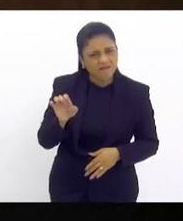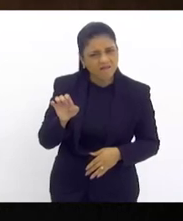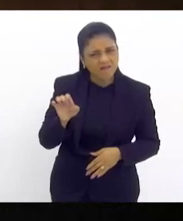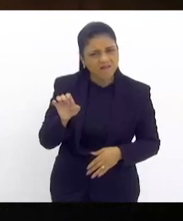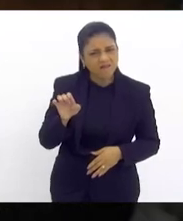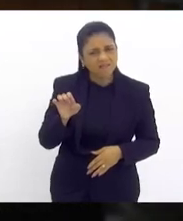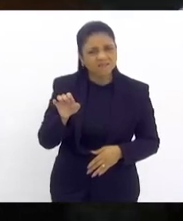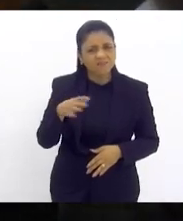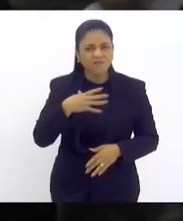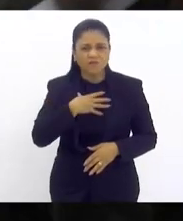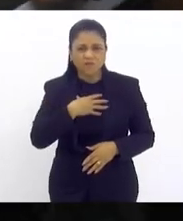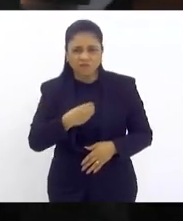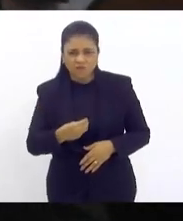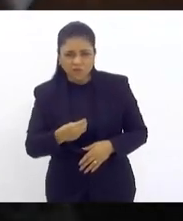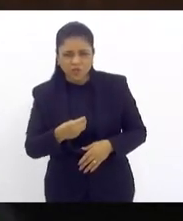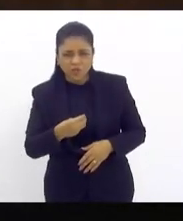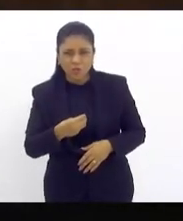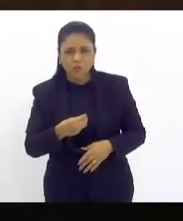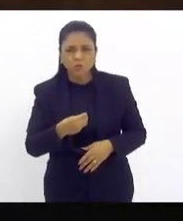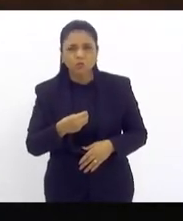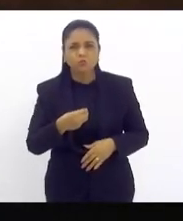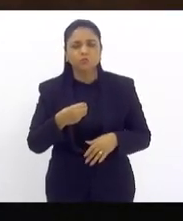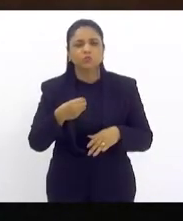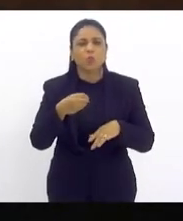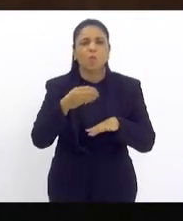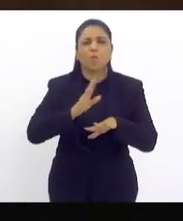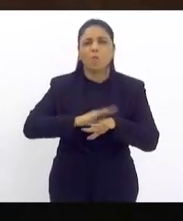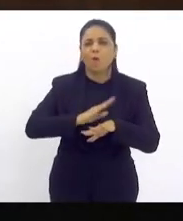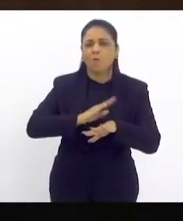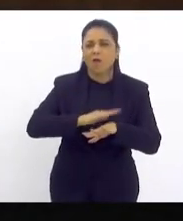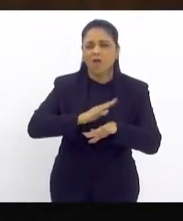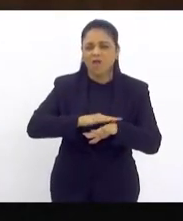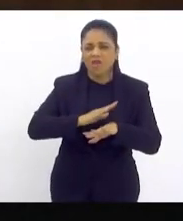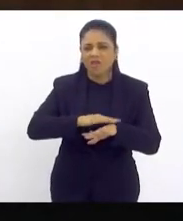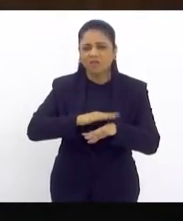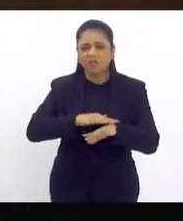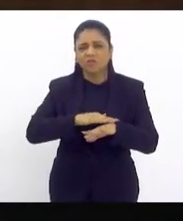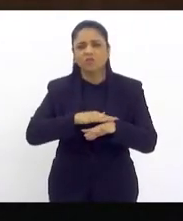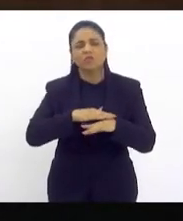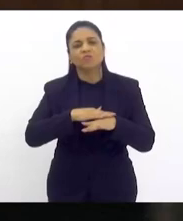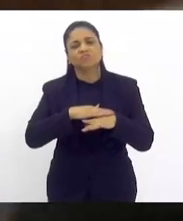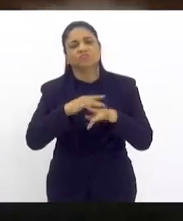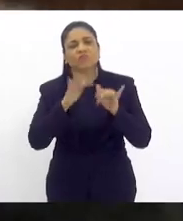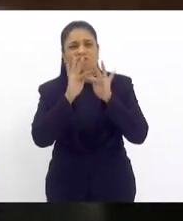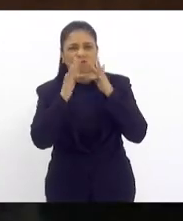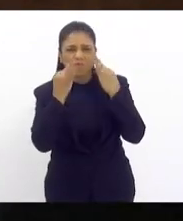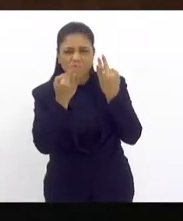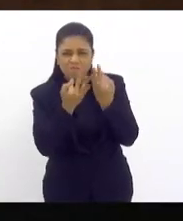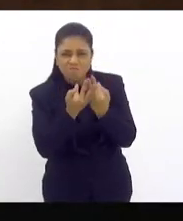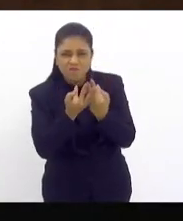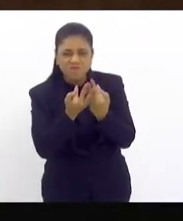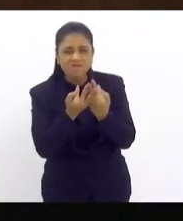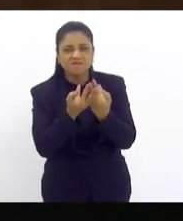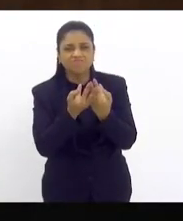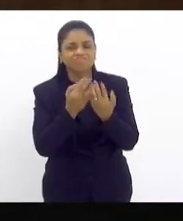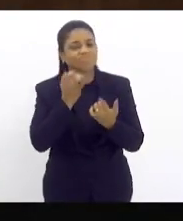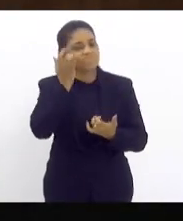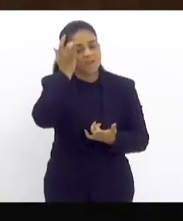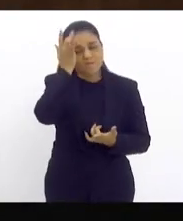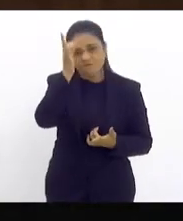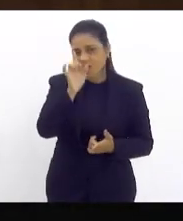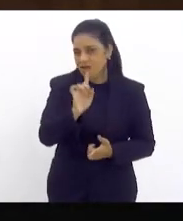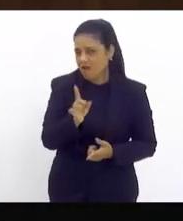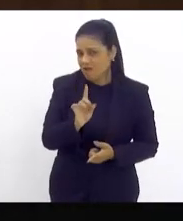dependendo do momento das suas vidas, da construção familiar, etc., etc., não fica fácil